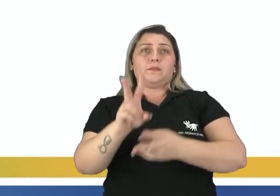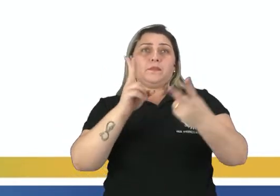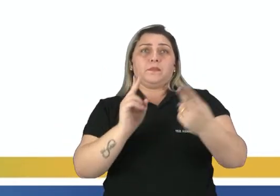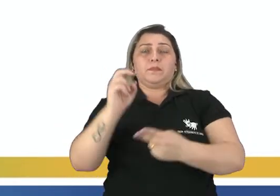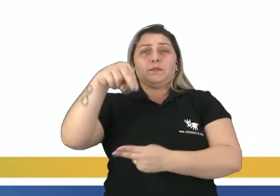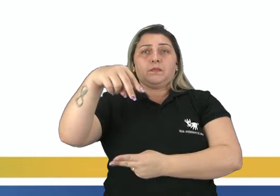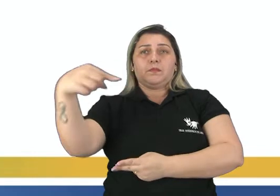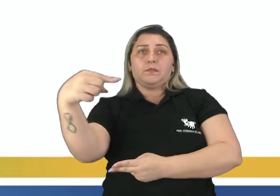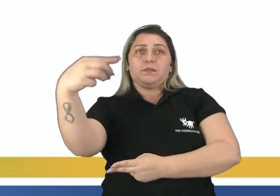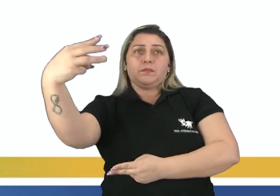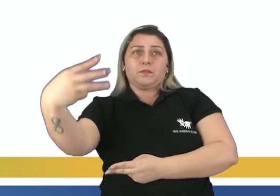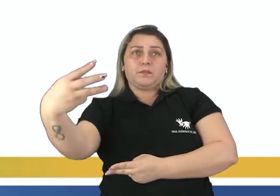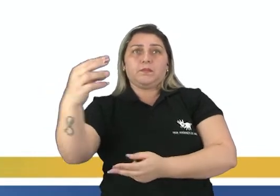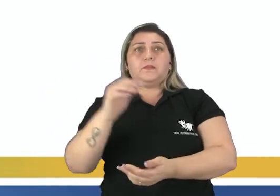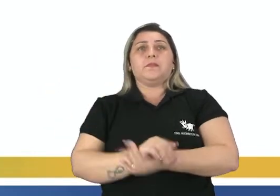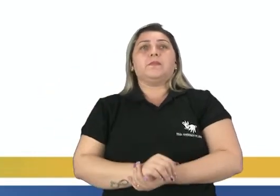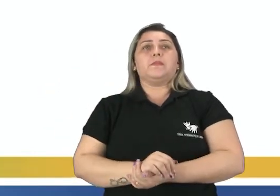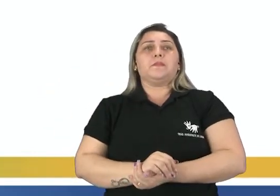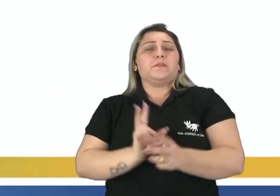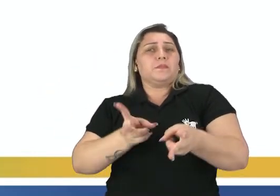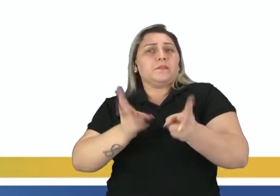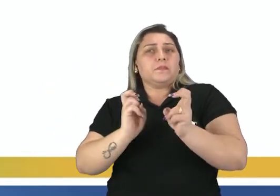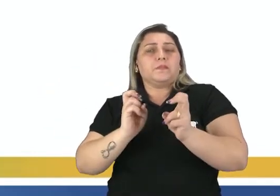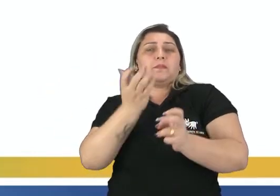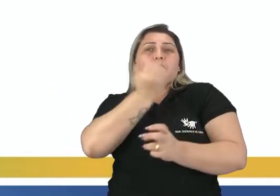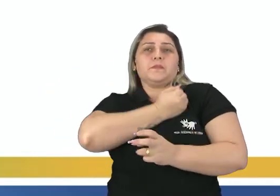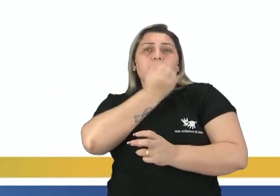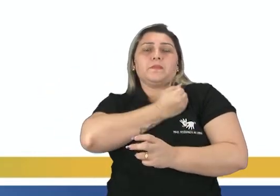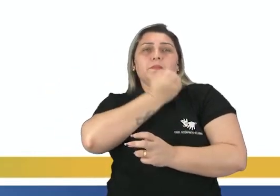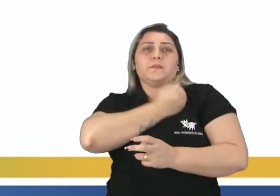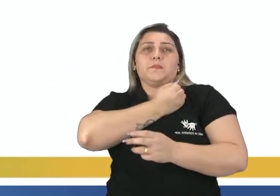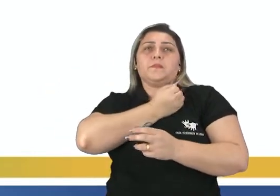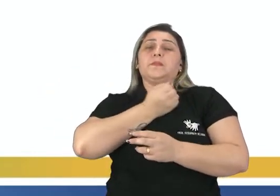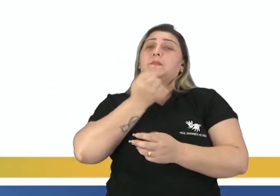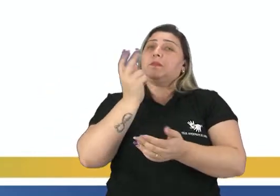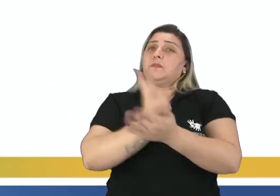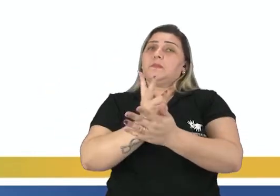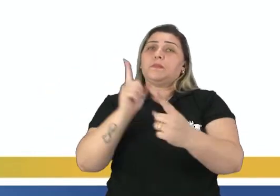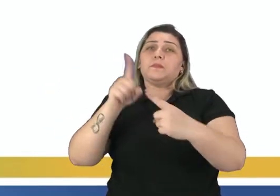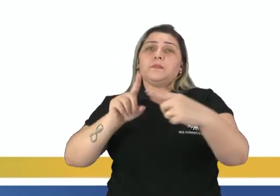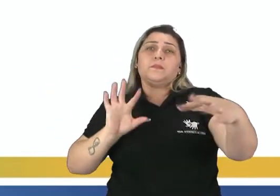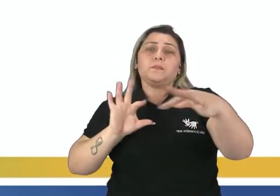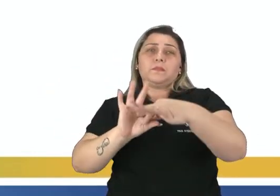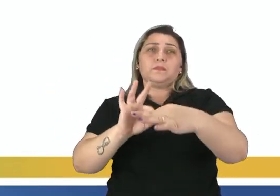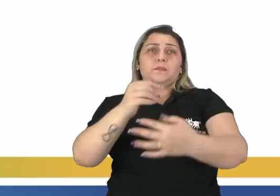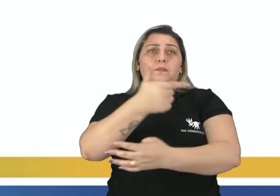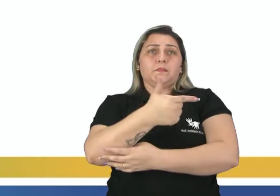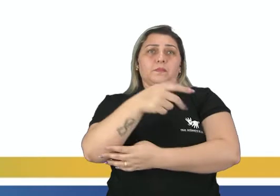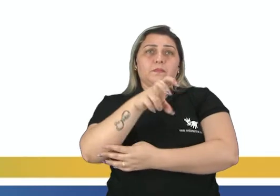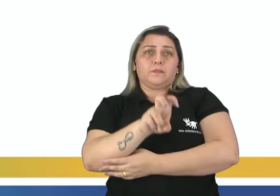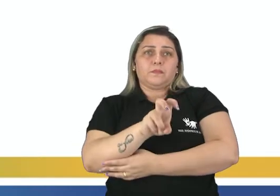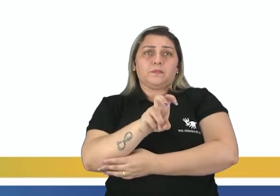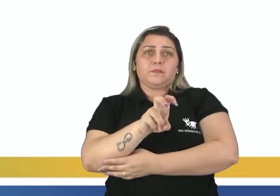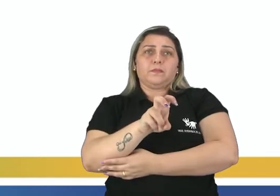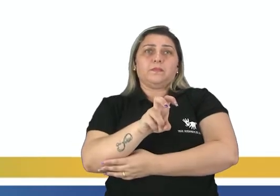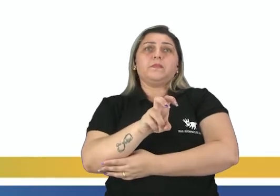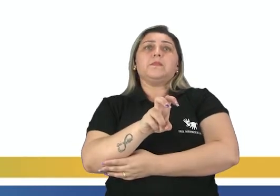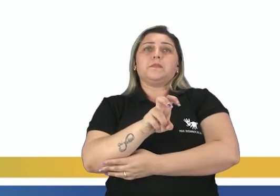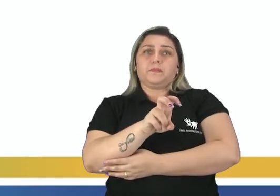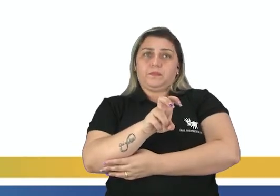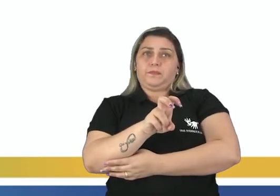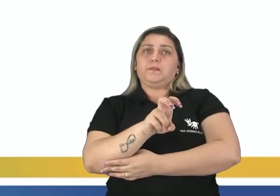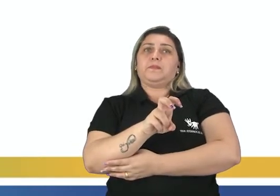perceba aí que o número de diagonais partindo de um mesmo vértice é igual a N menos